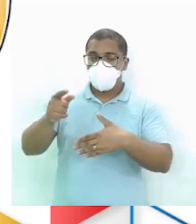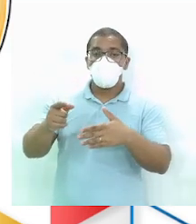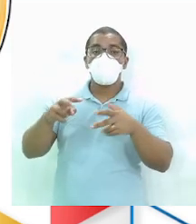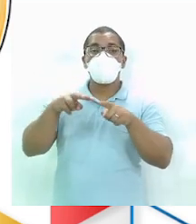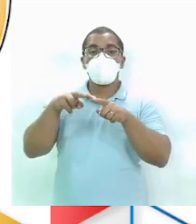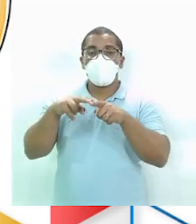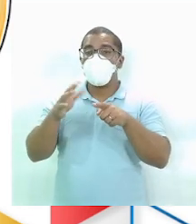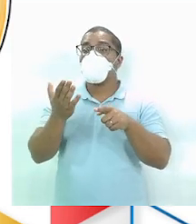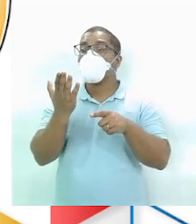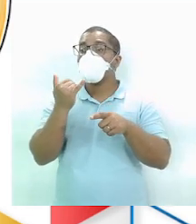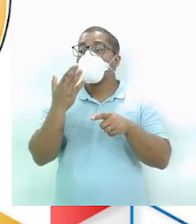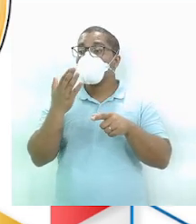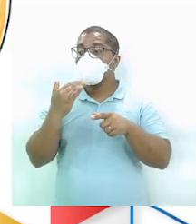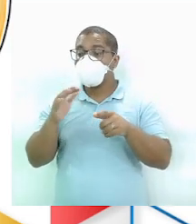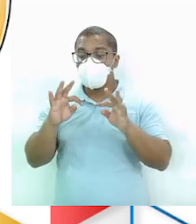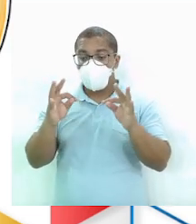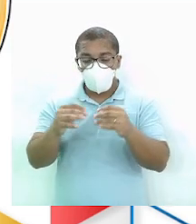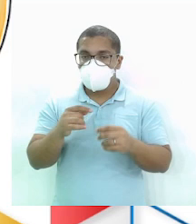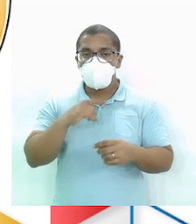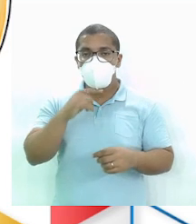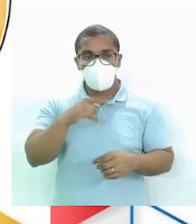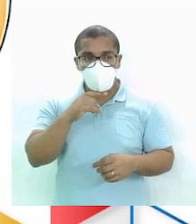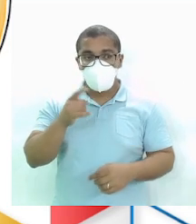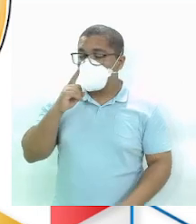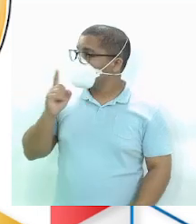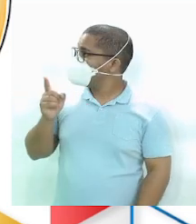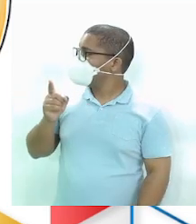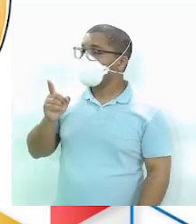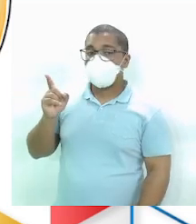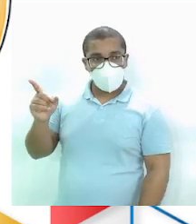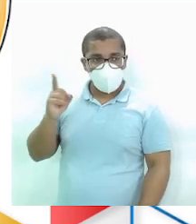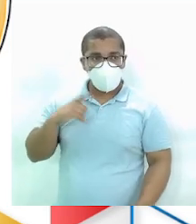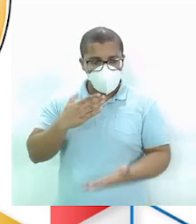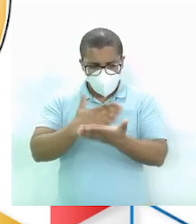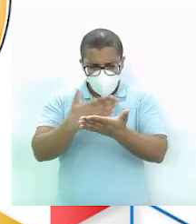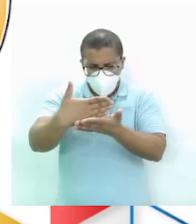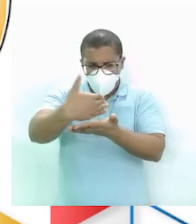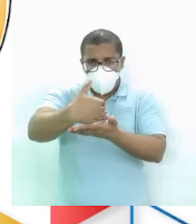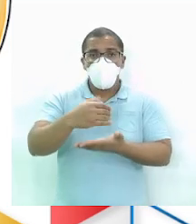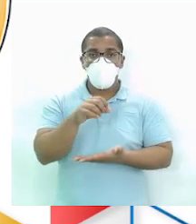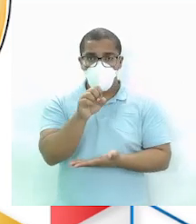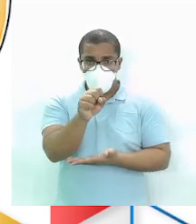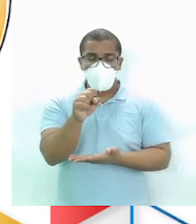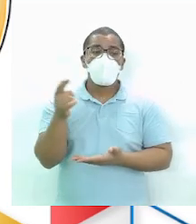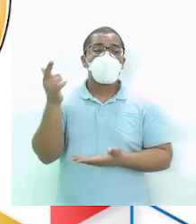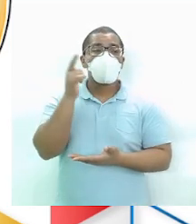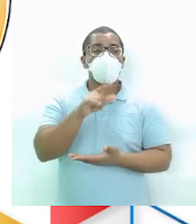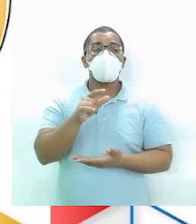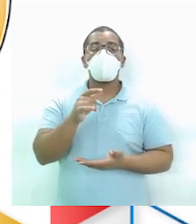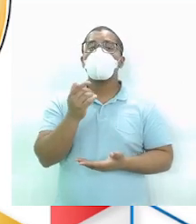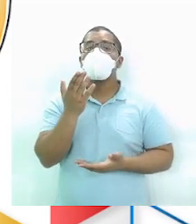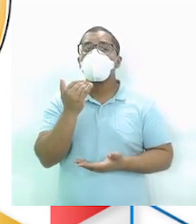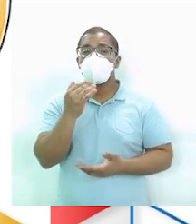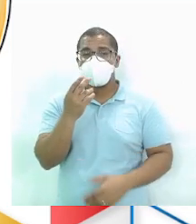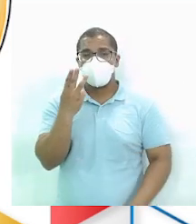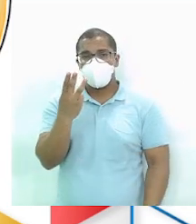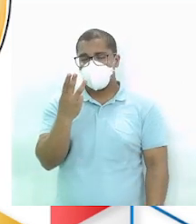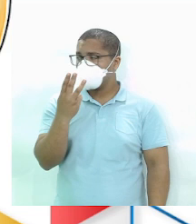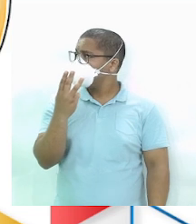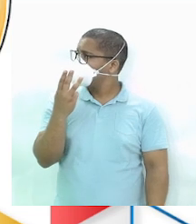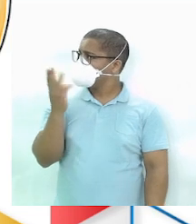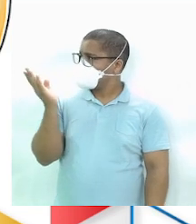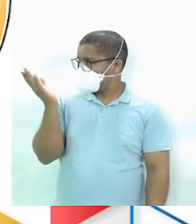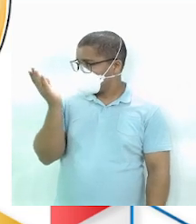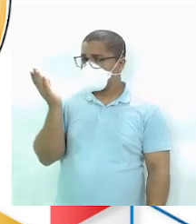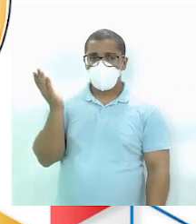-la Inteira Então a gente vai observar A imagem aí Dos oito pedaços Eles só comeram Três Tá bem claro aí